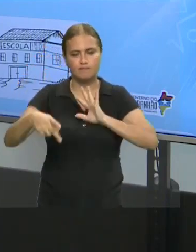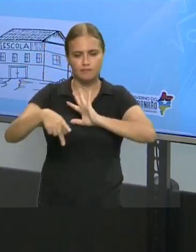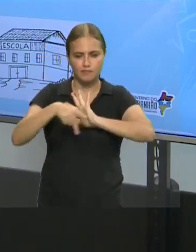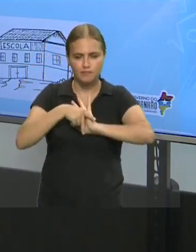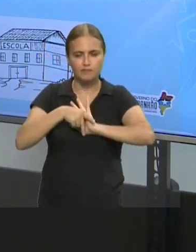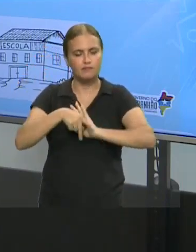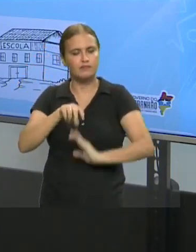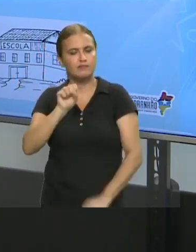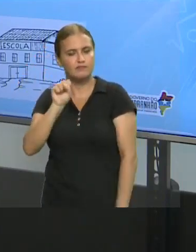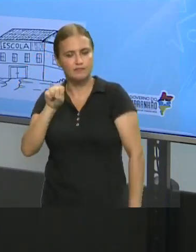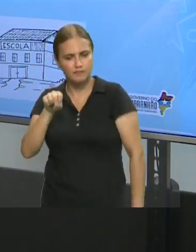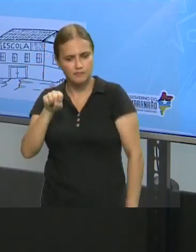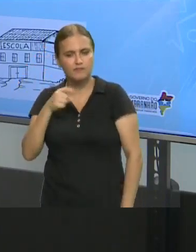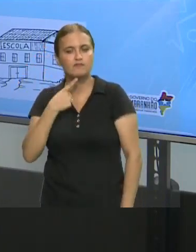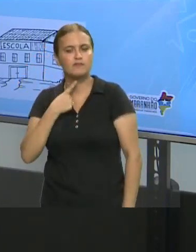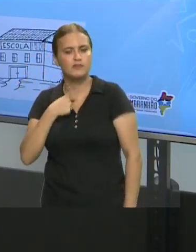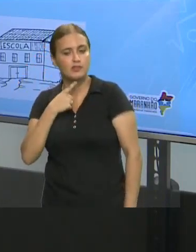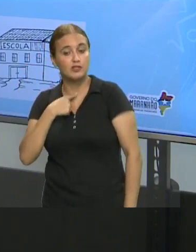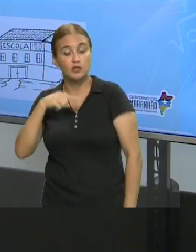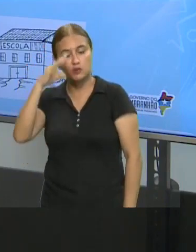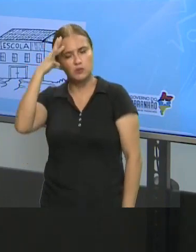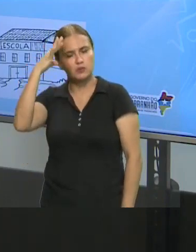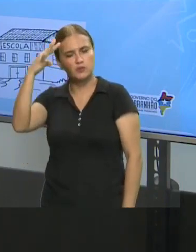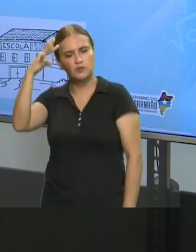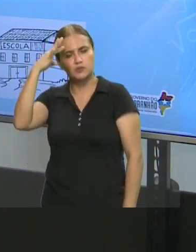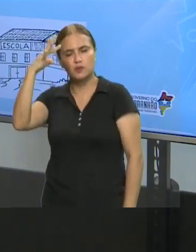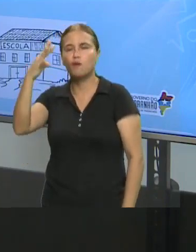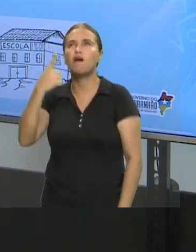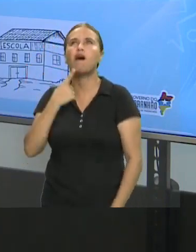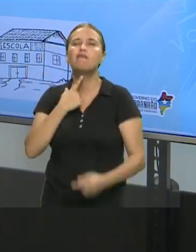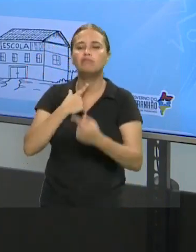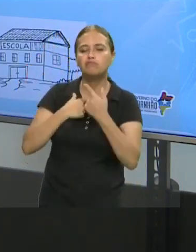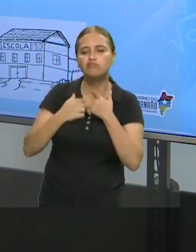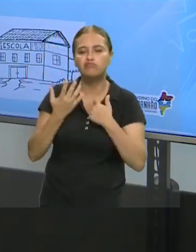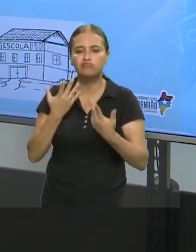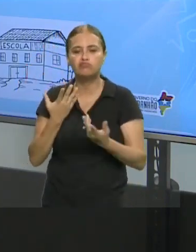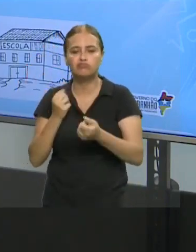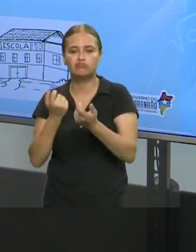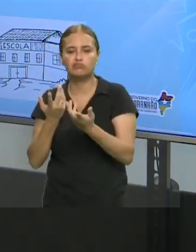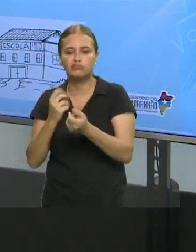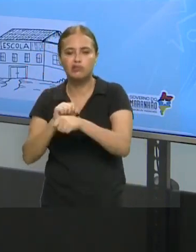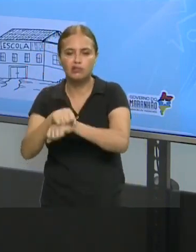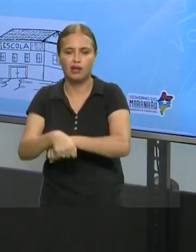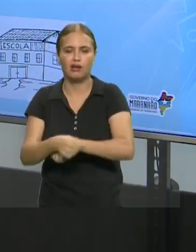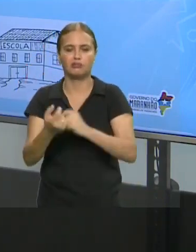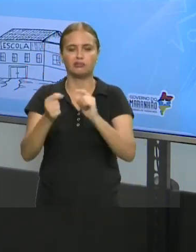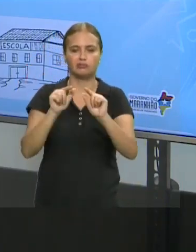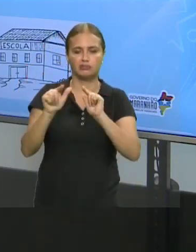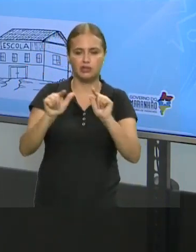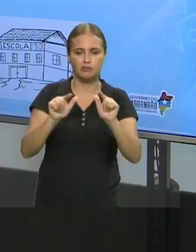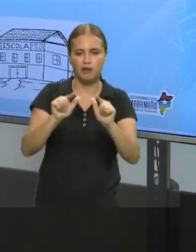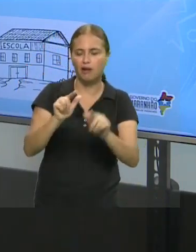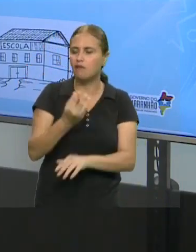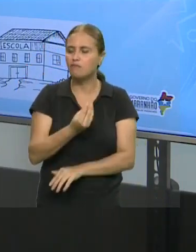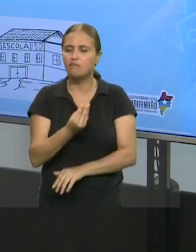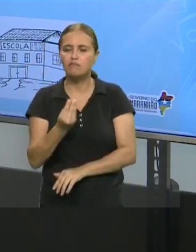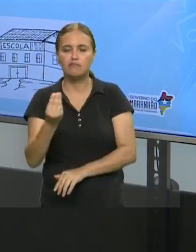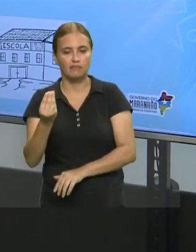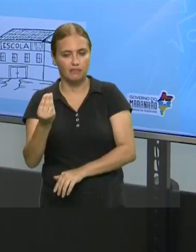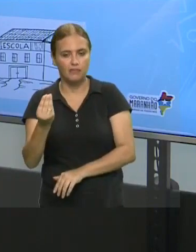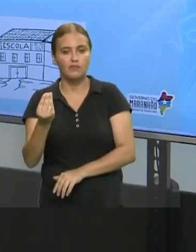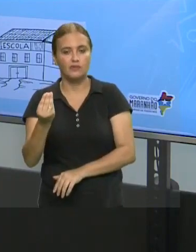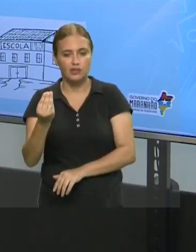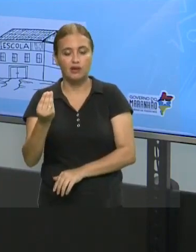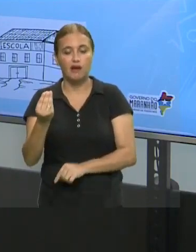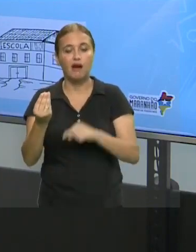Quando a gente deseja um sonho, seja uma faculdade, seja um emprego ou uma viagem, a gente está